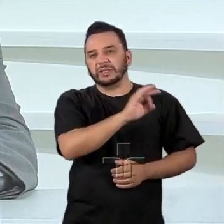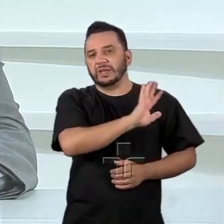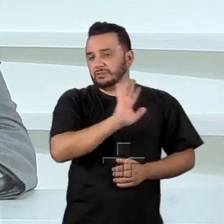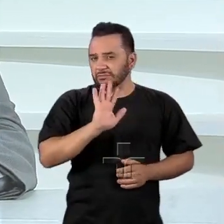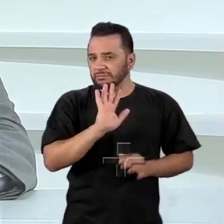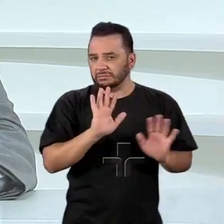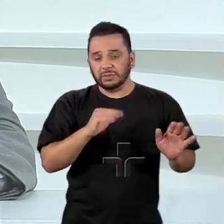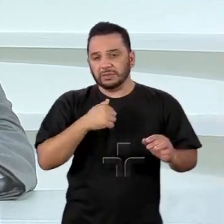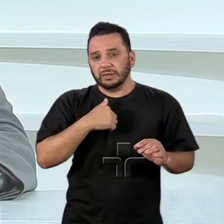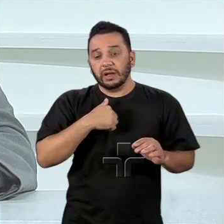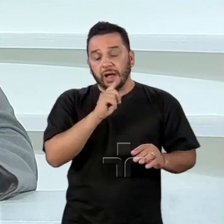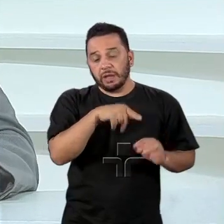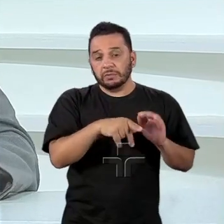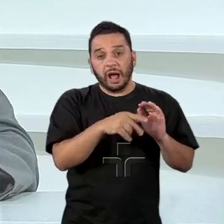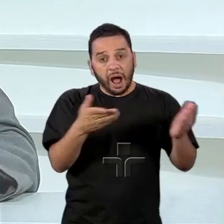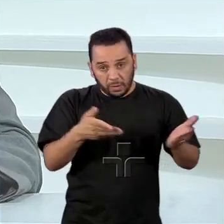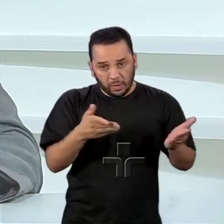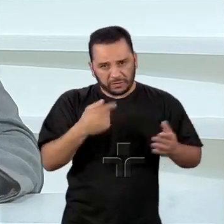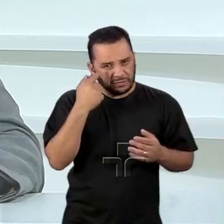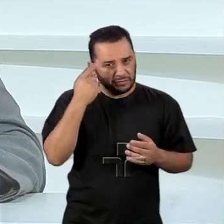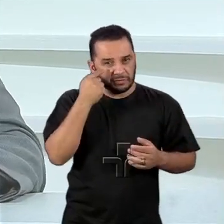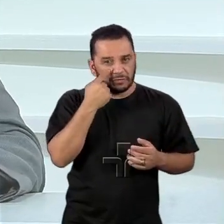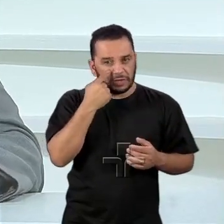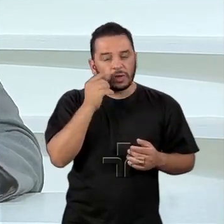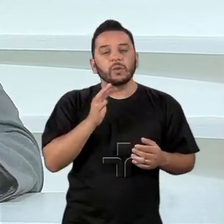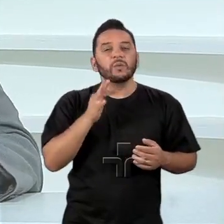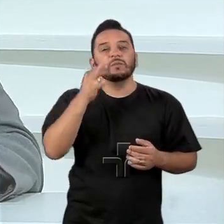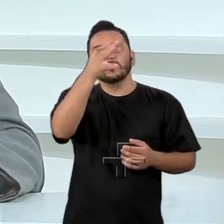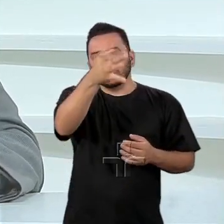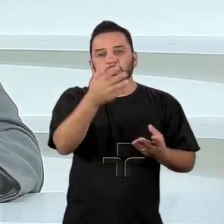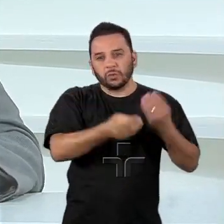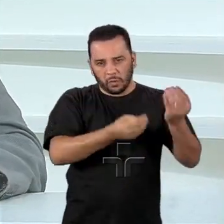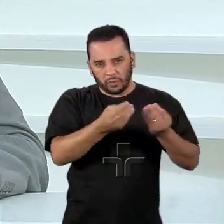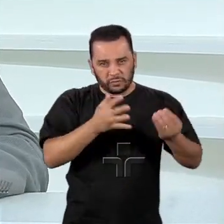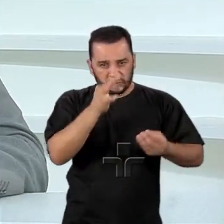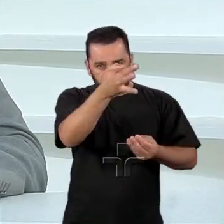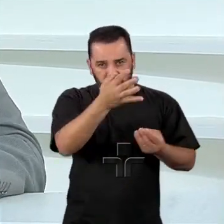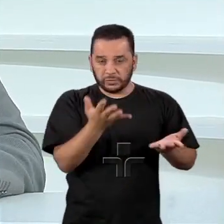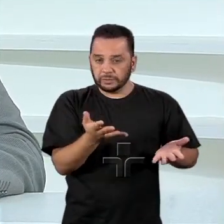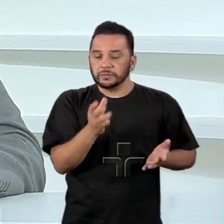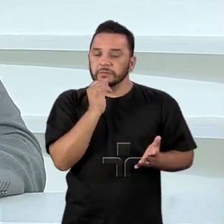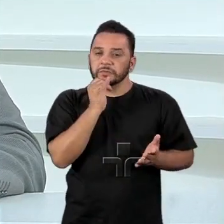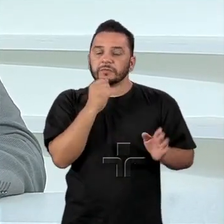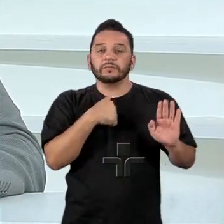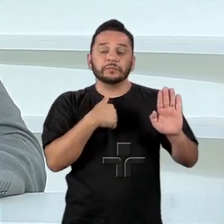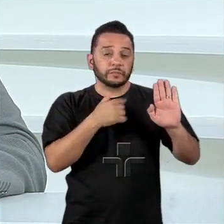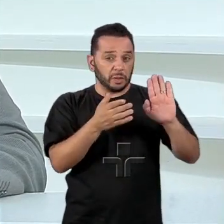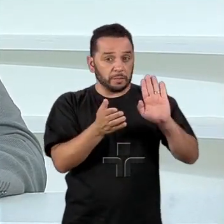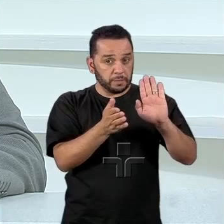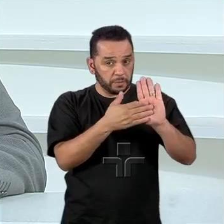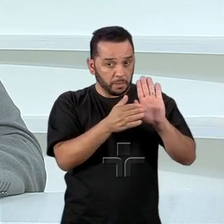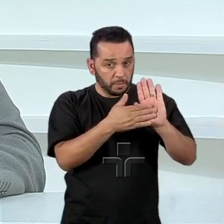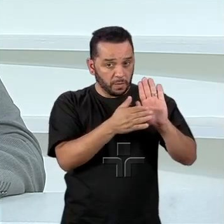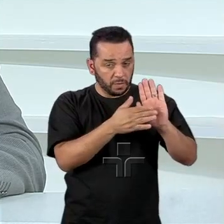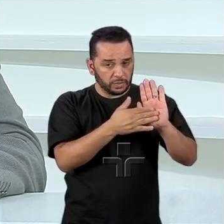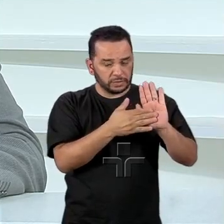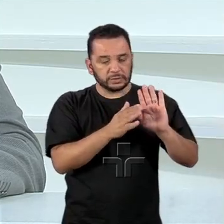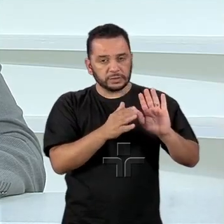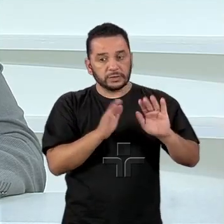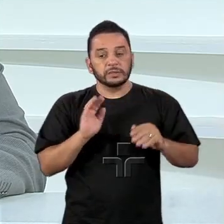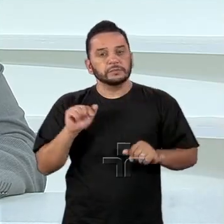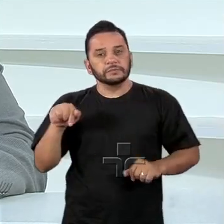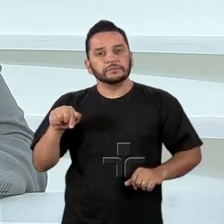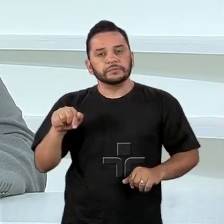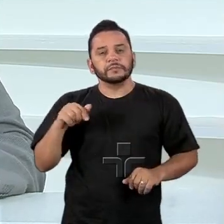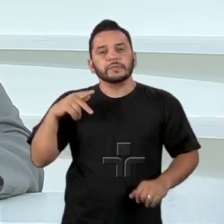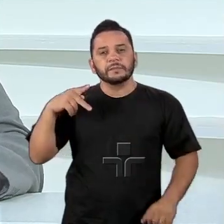governos passados do que virá pela frente. A proposta do partido do PSL, do